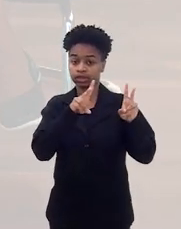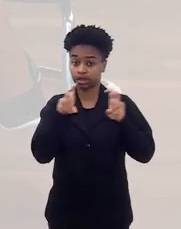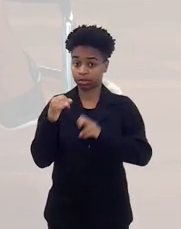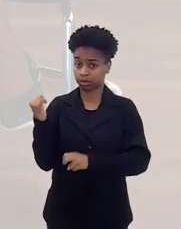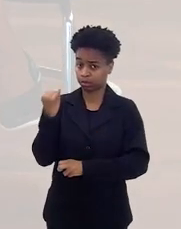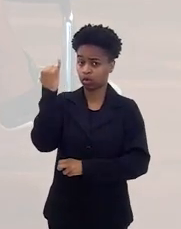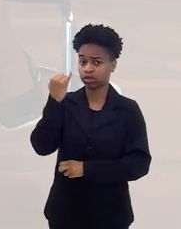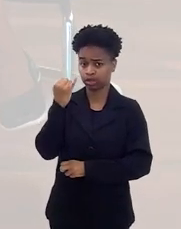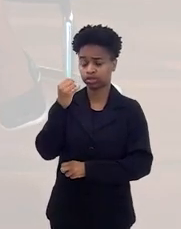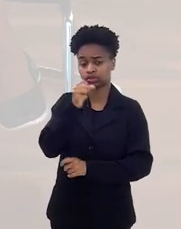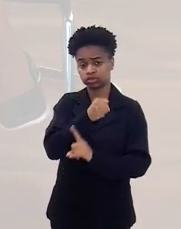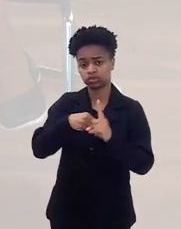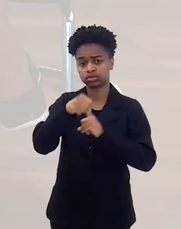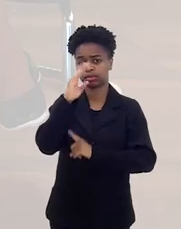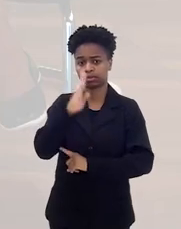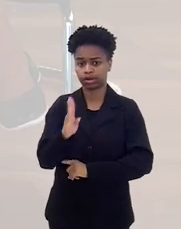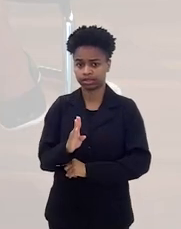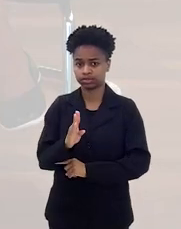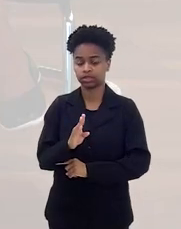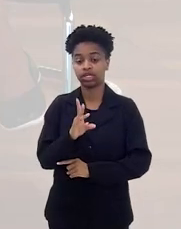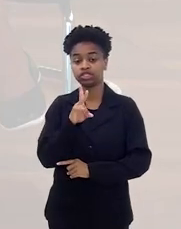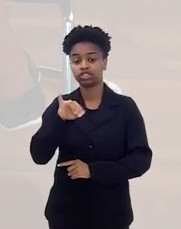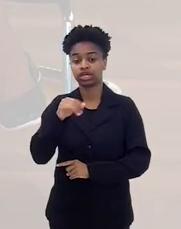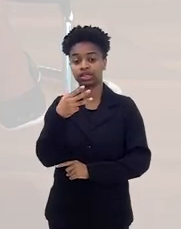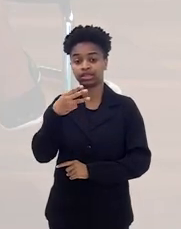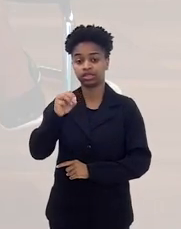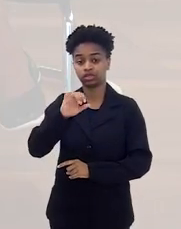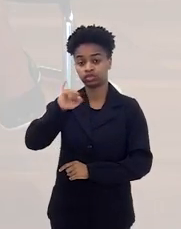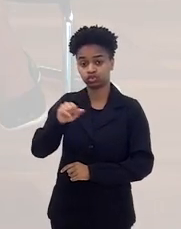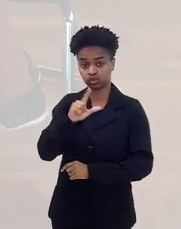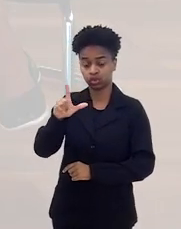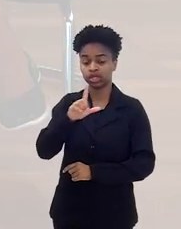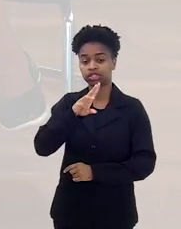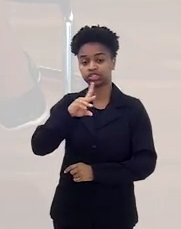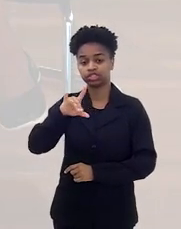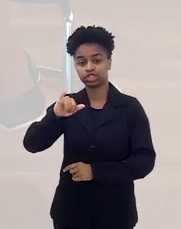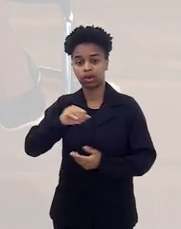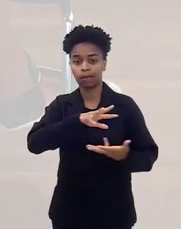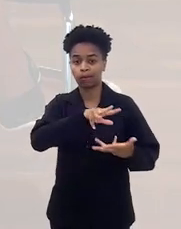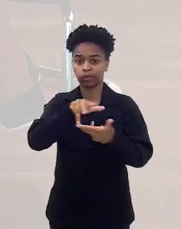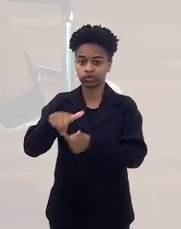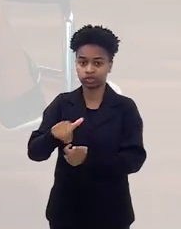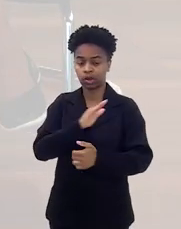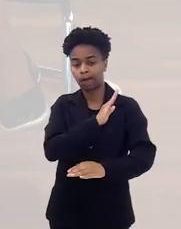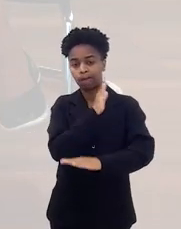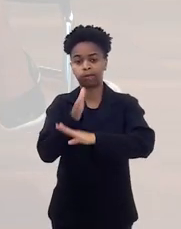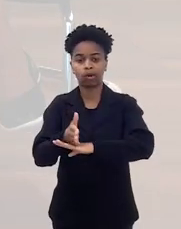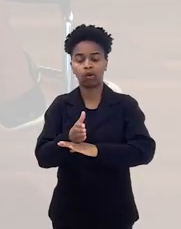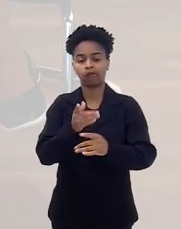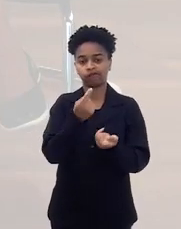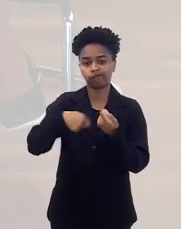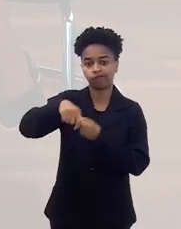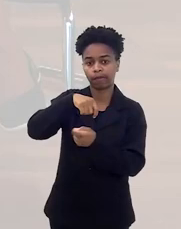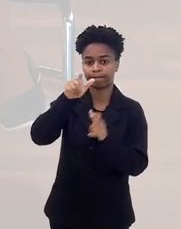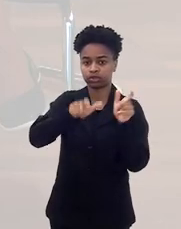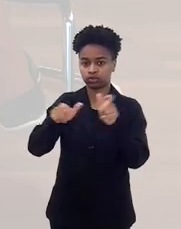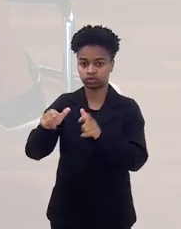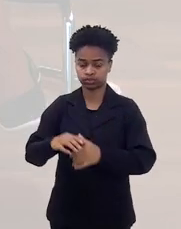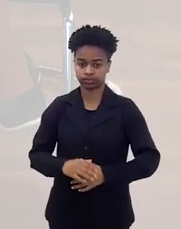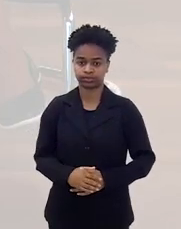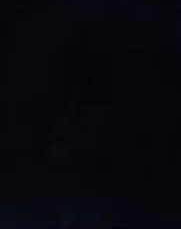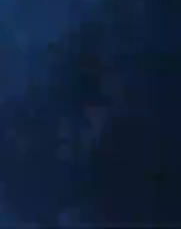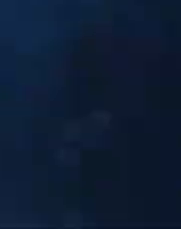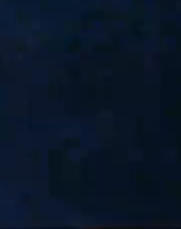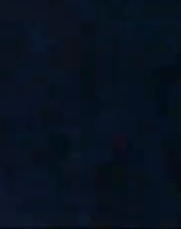debate tão importante e tão caro para a sociedade brasileira. 30 de julho, Dia Internacional de Enfrentamento ao Tráfico de